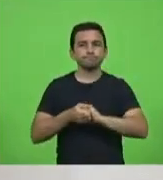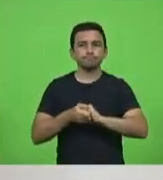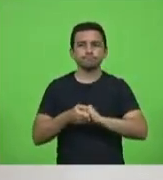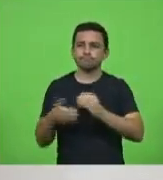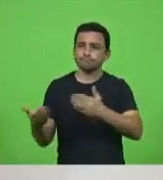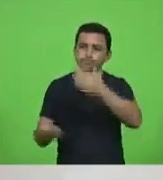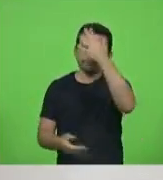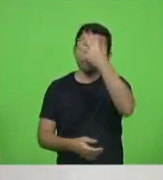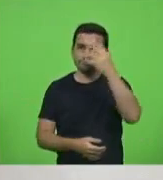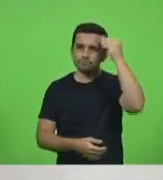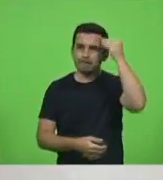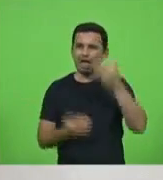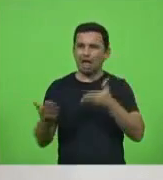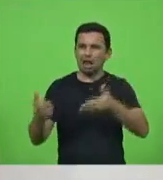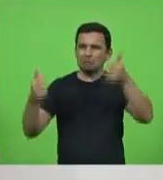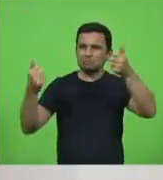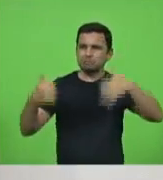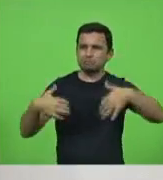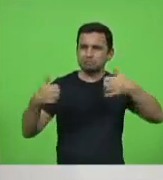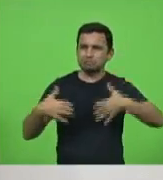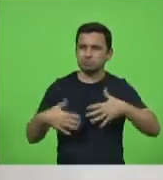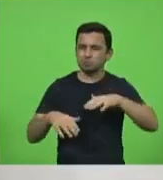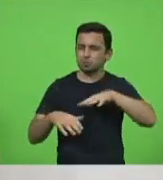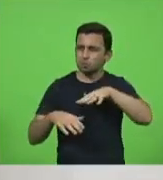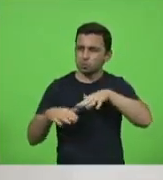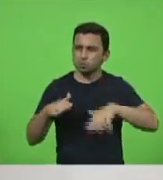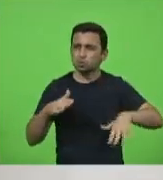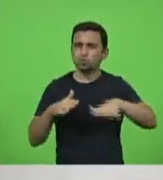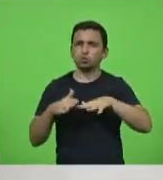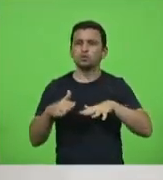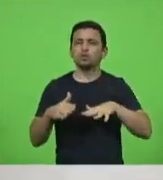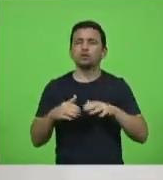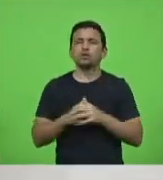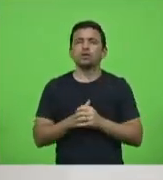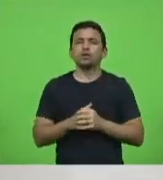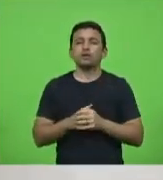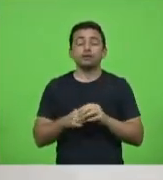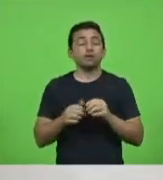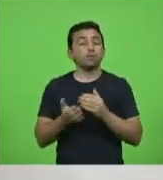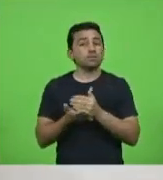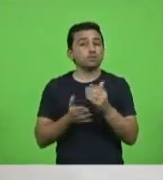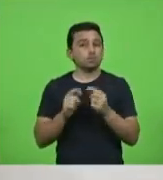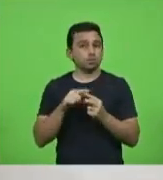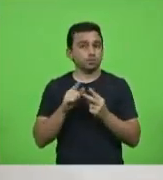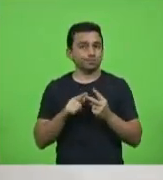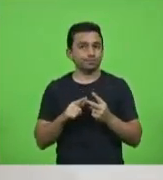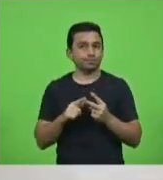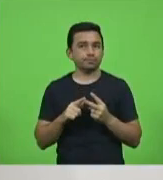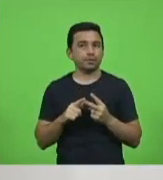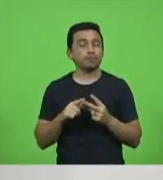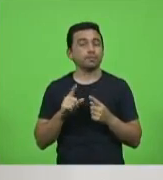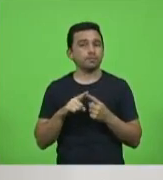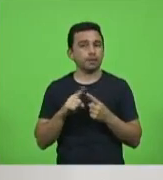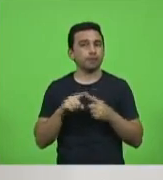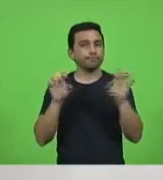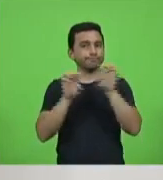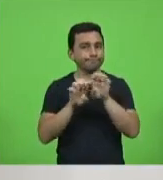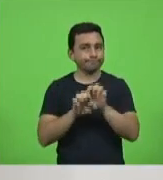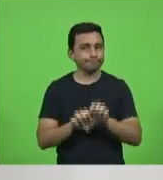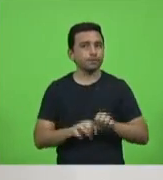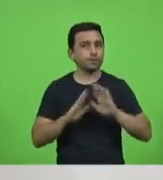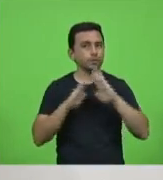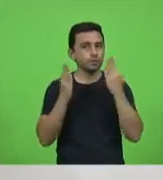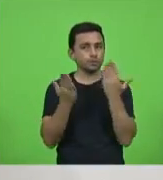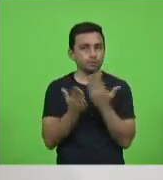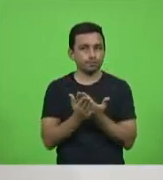Luciana e por toda a sua fala na integralidade, mas iniciando por duas questões. A infraestrutura escolar, que tem sido